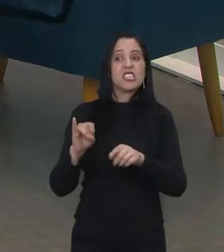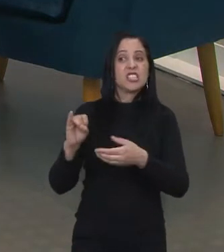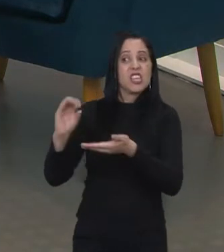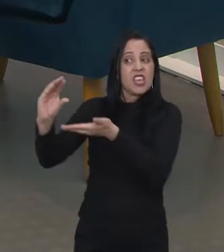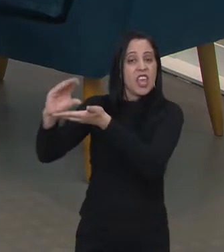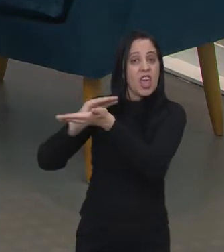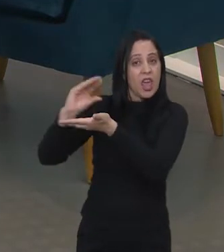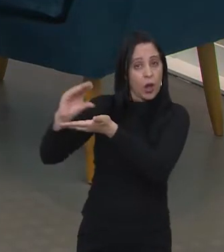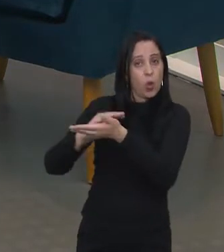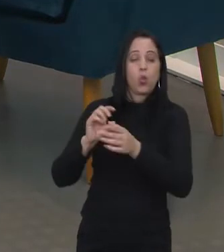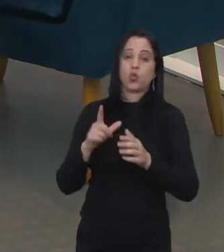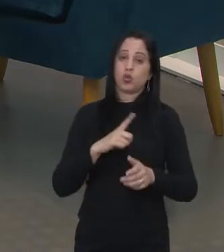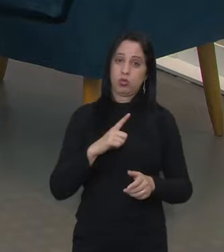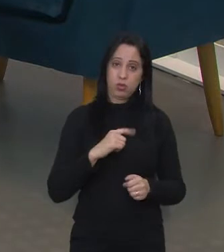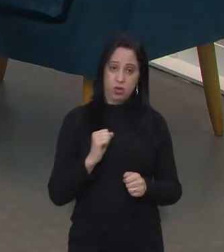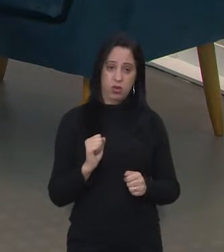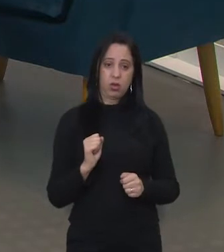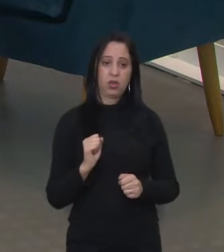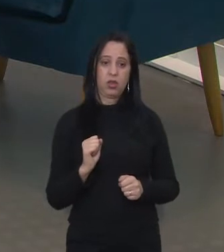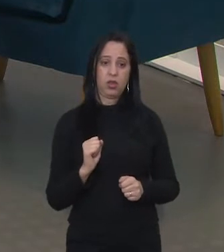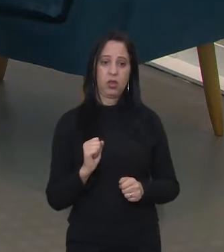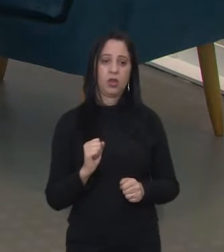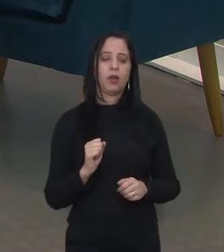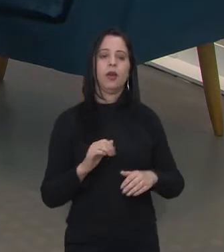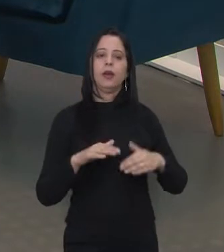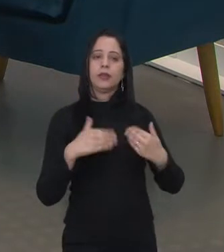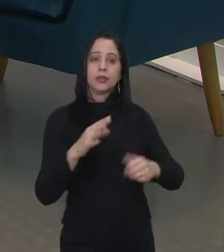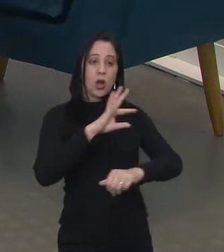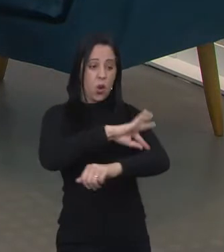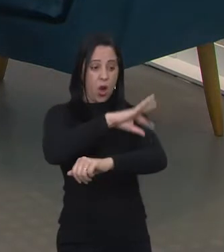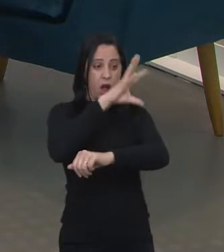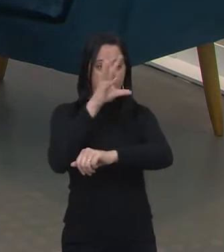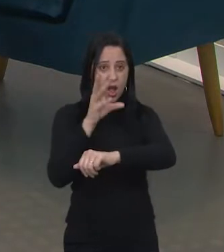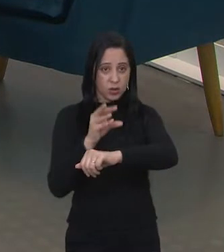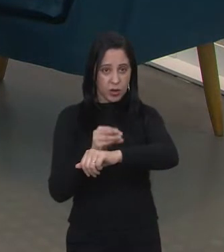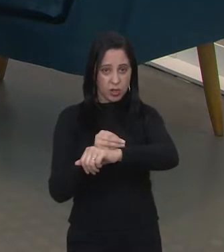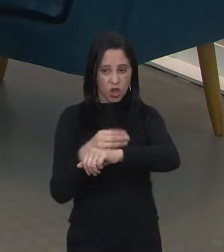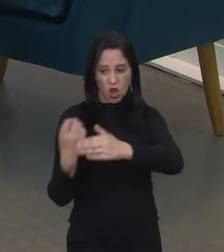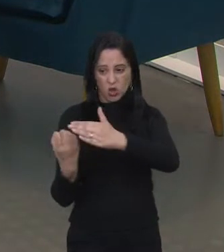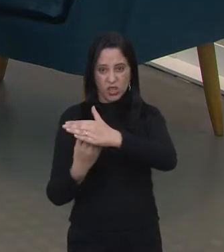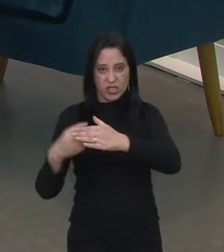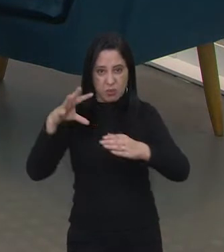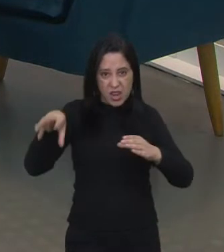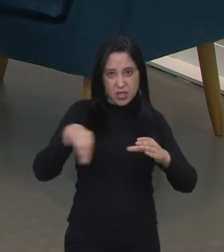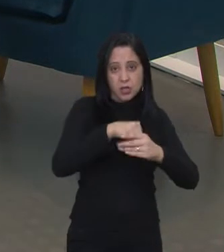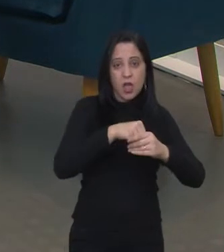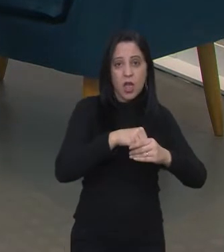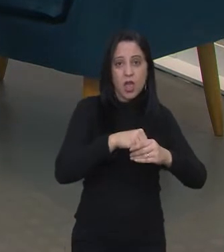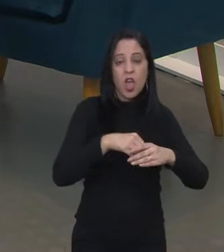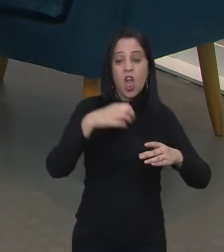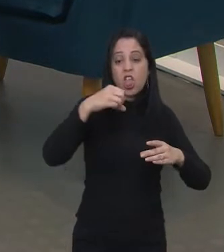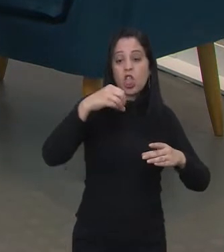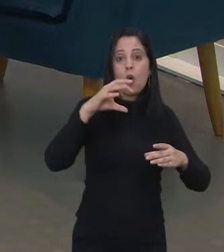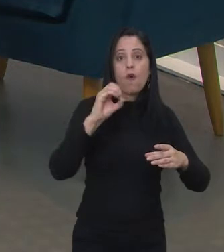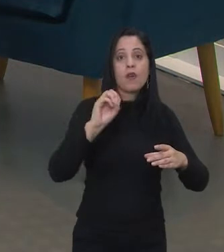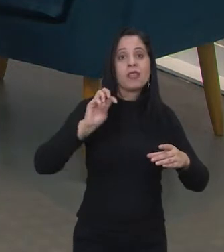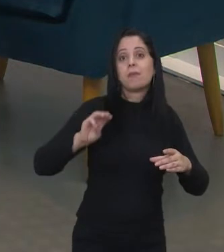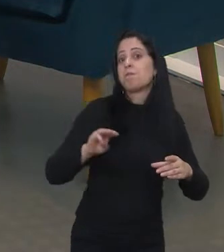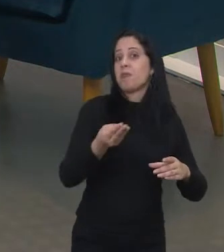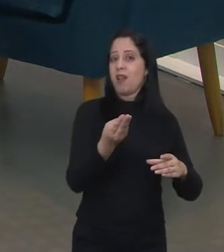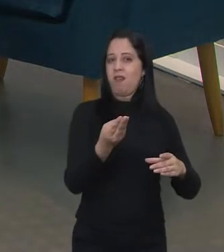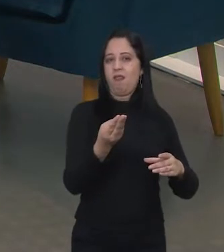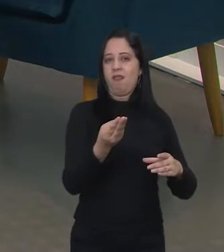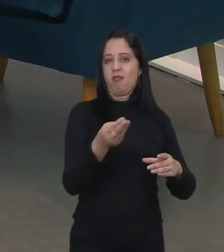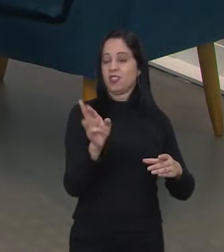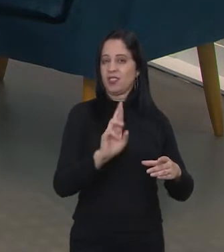faturamento das empresas que estão fisicamente no parque ultrapassou os 98 milhões de reais. Então, tem um